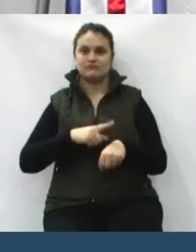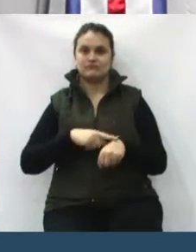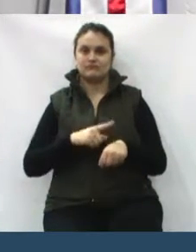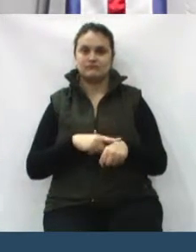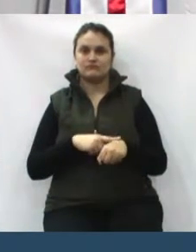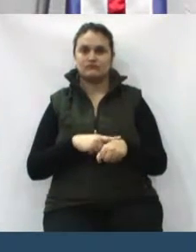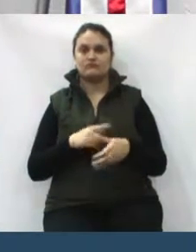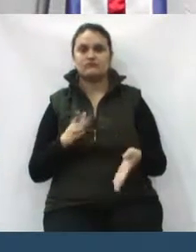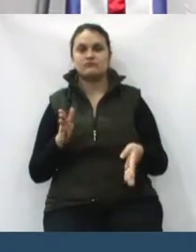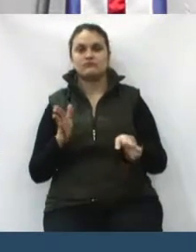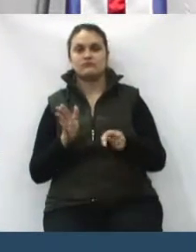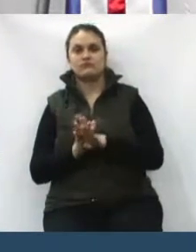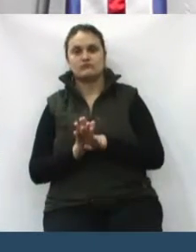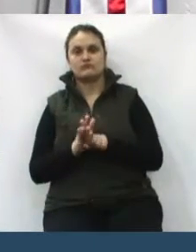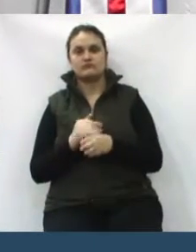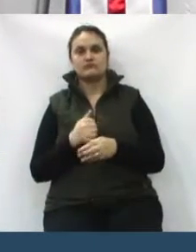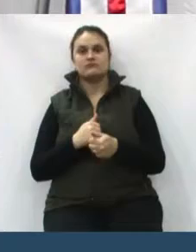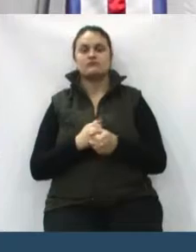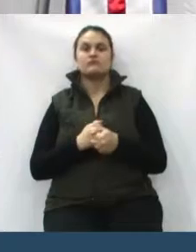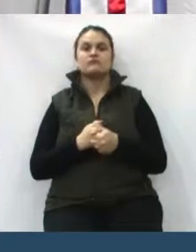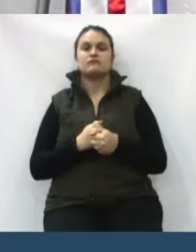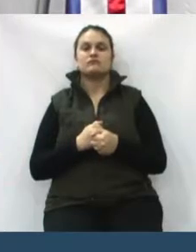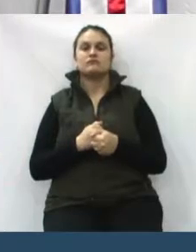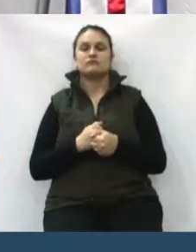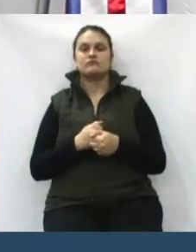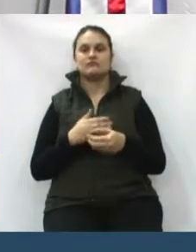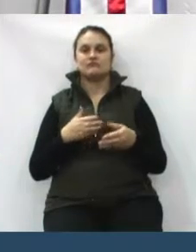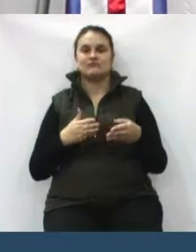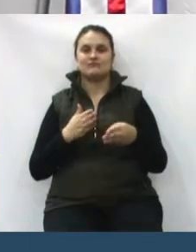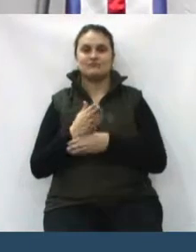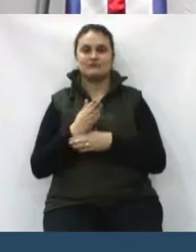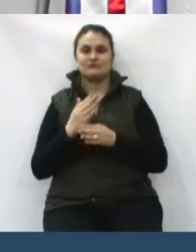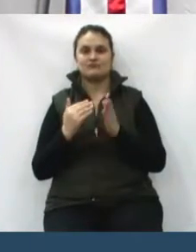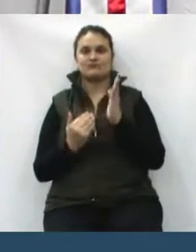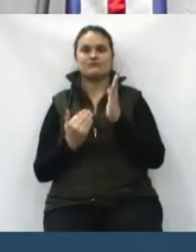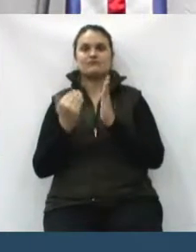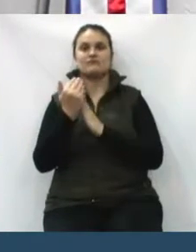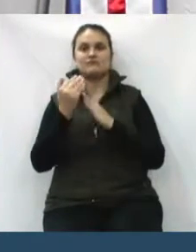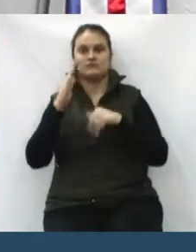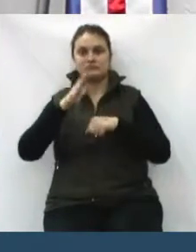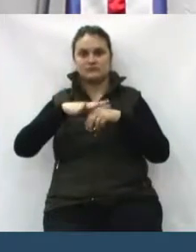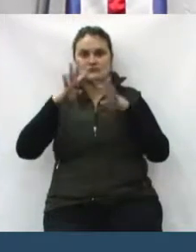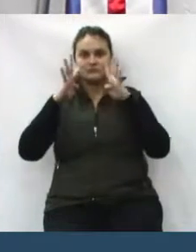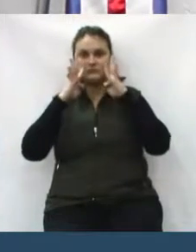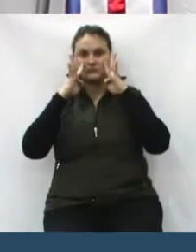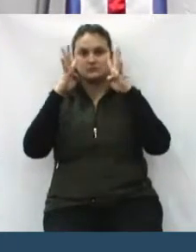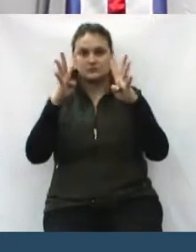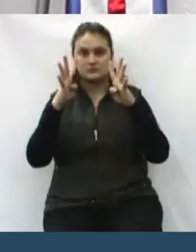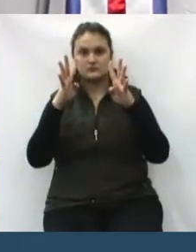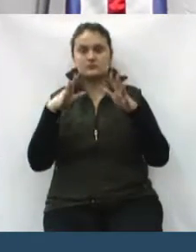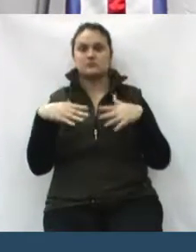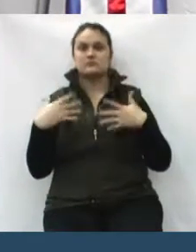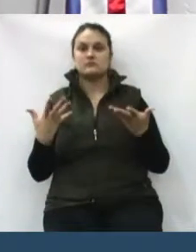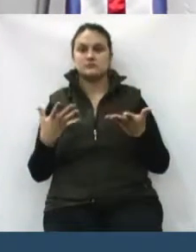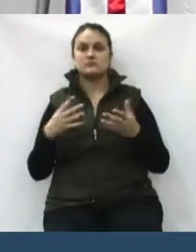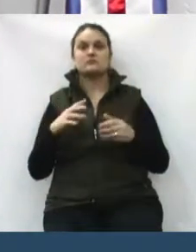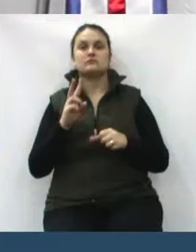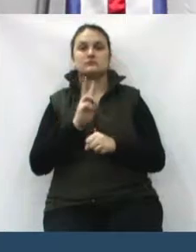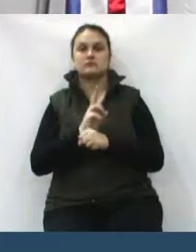chegou inclusive a ultrapassar o regime de alerta. Então,